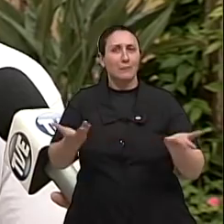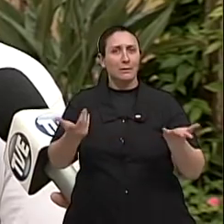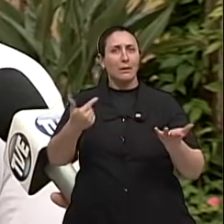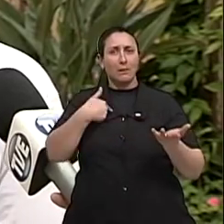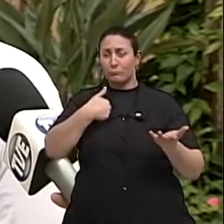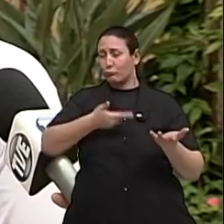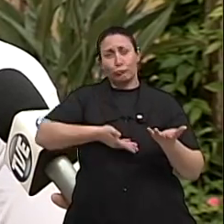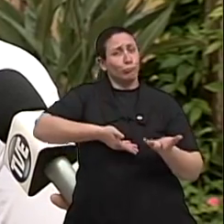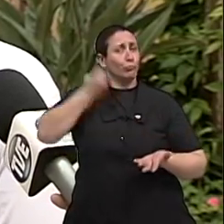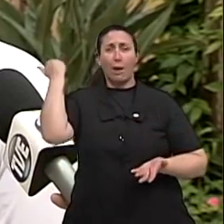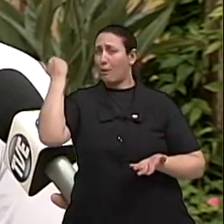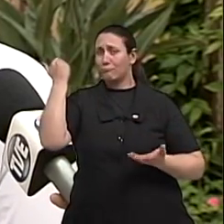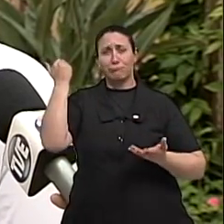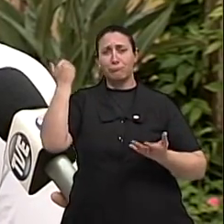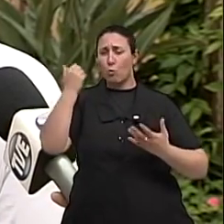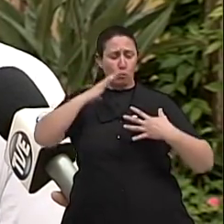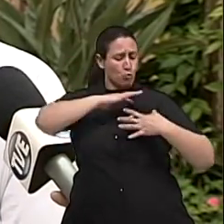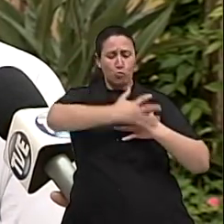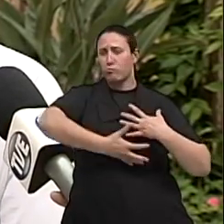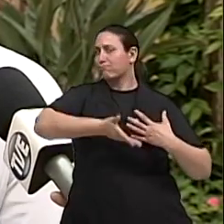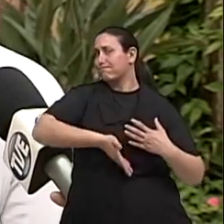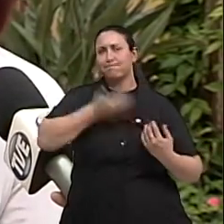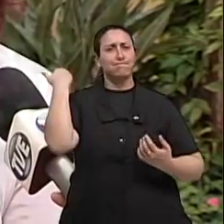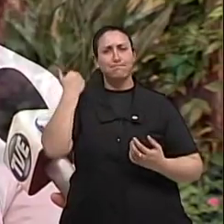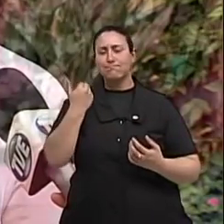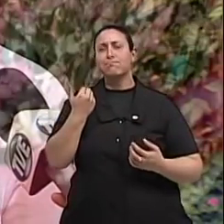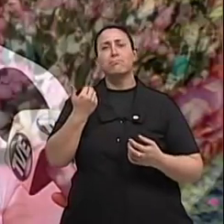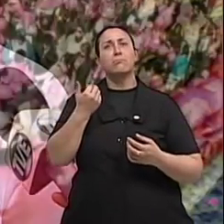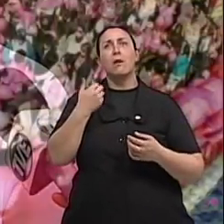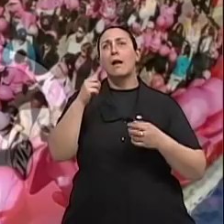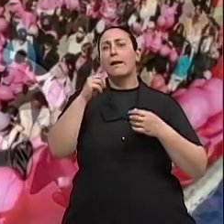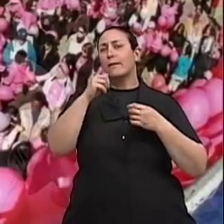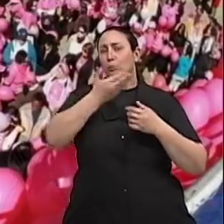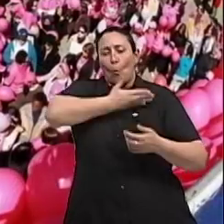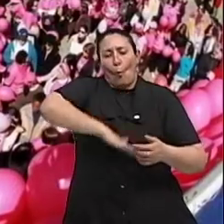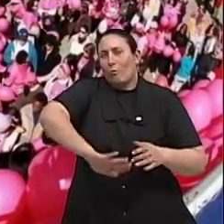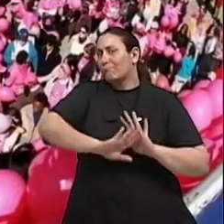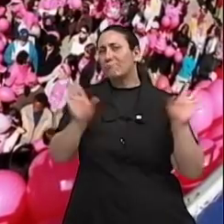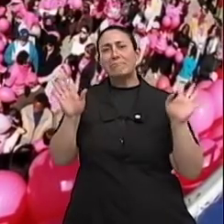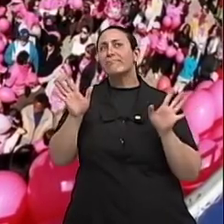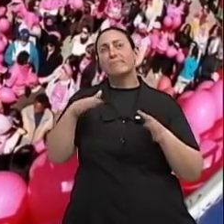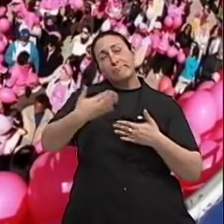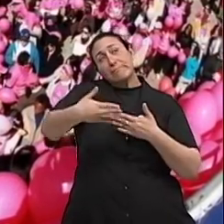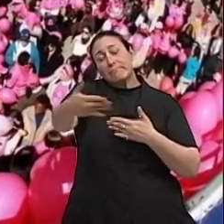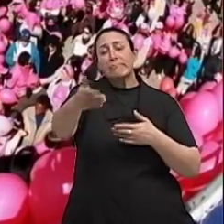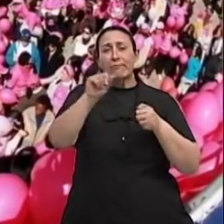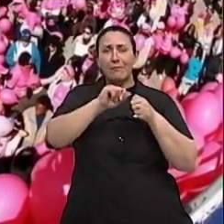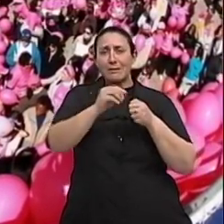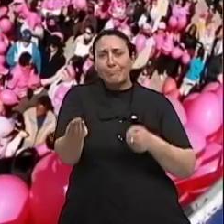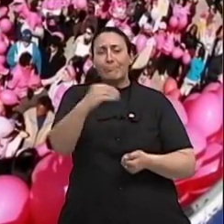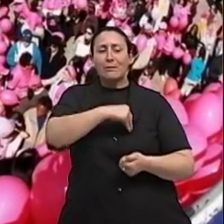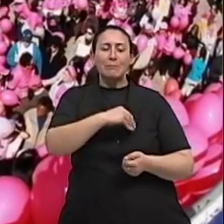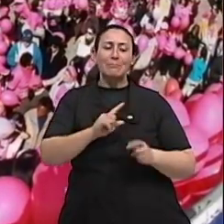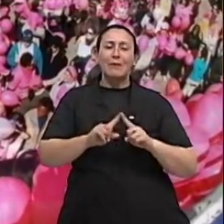tive que tirar toda a mama, eu fiz a mastectomia radical, não fiz a reconstrução ainda, vou fazer mais adiante. Mas,